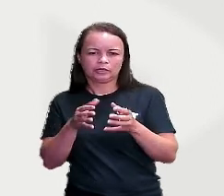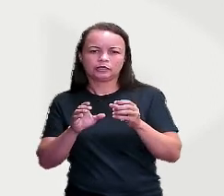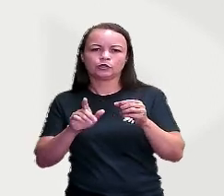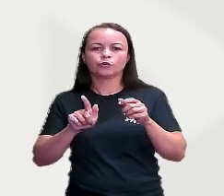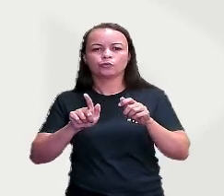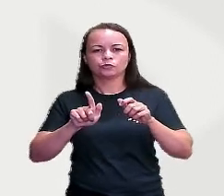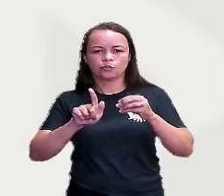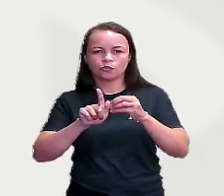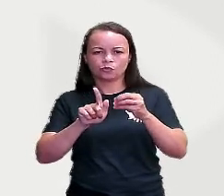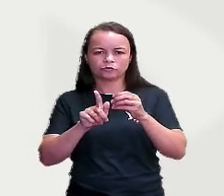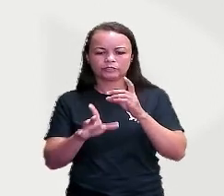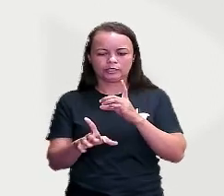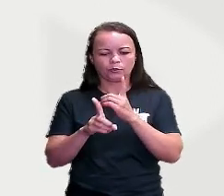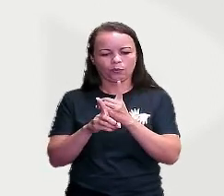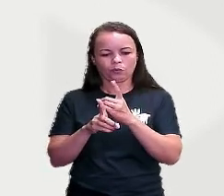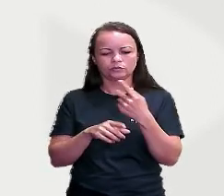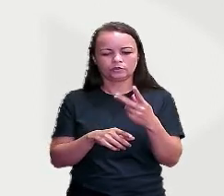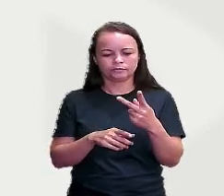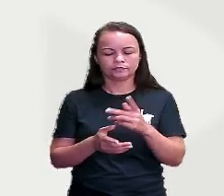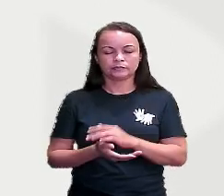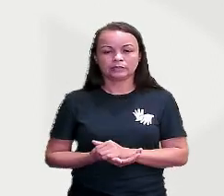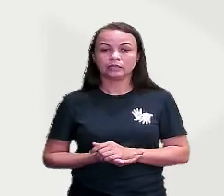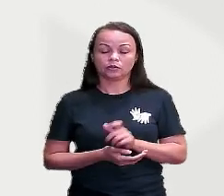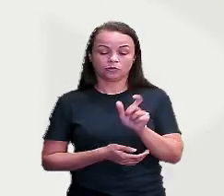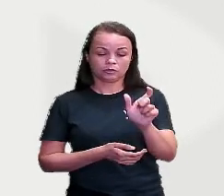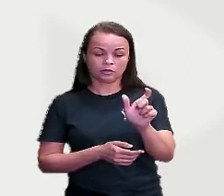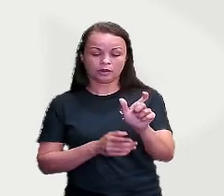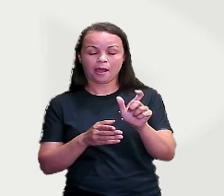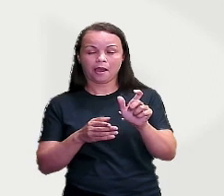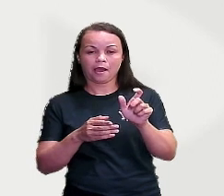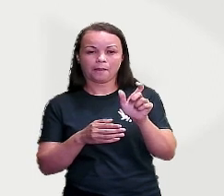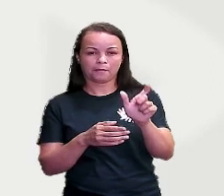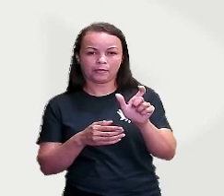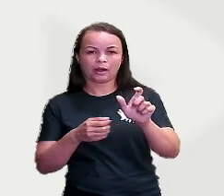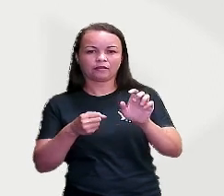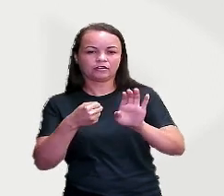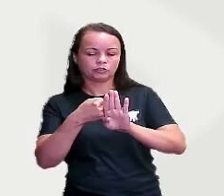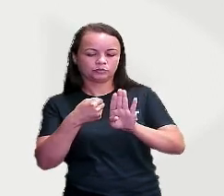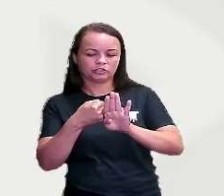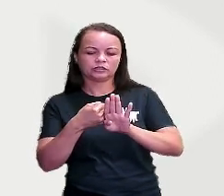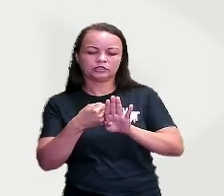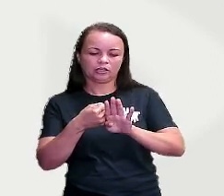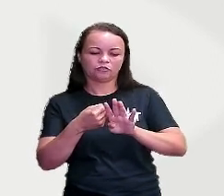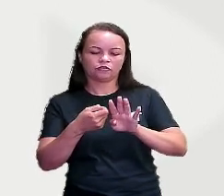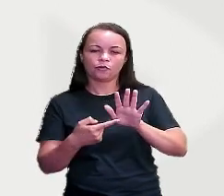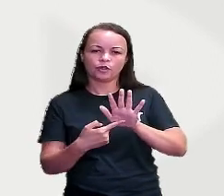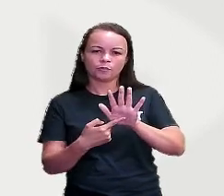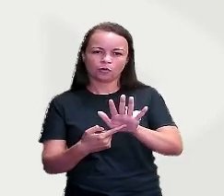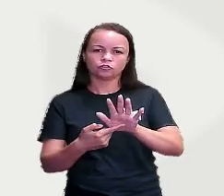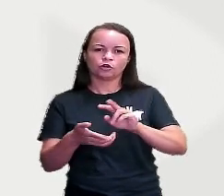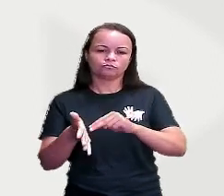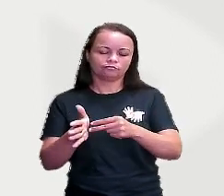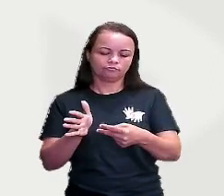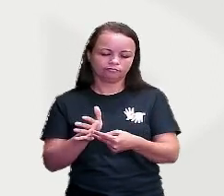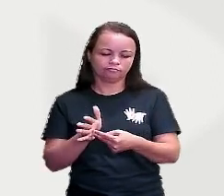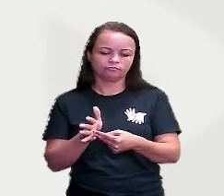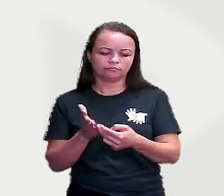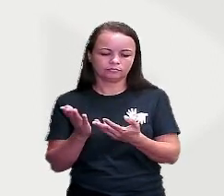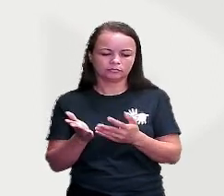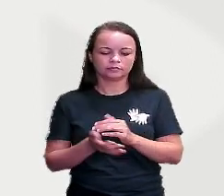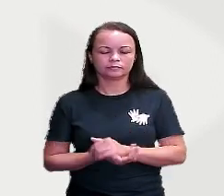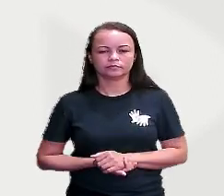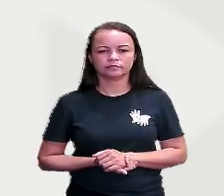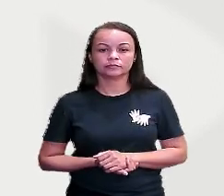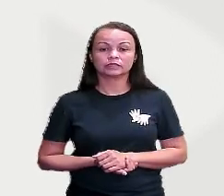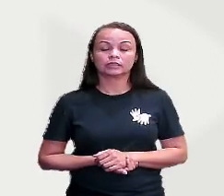certo? O outlet digital. E aí, eu coloquei lá a palavrinha substantivo e apareceu esses significados, tá? Então, substantivo,